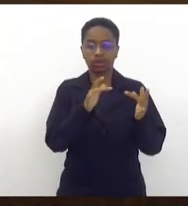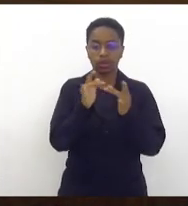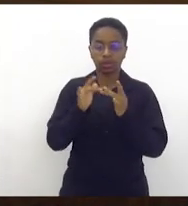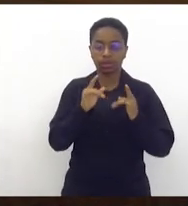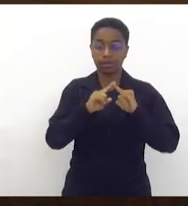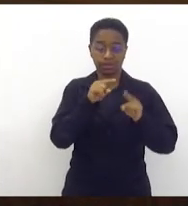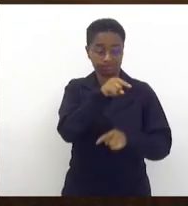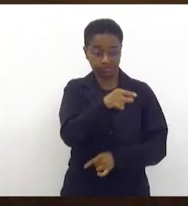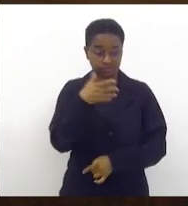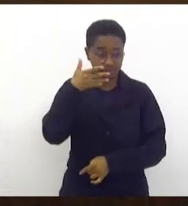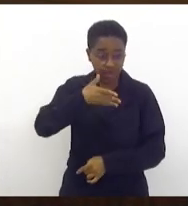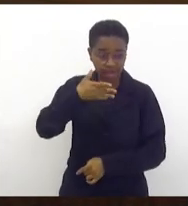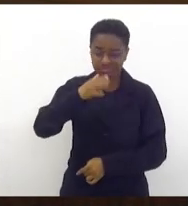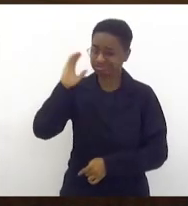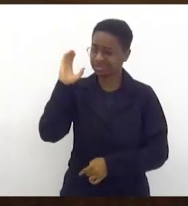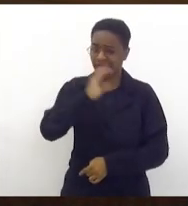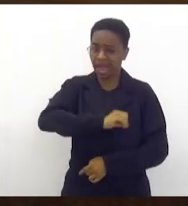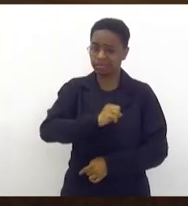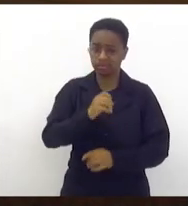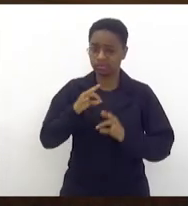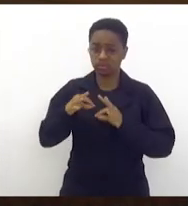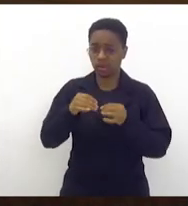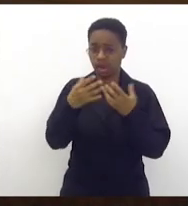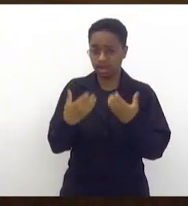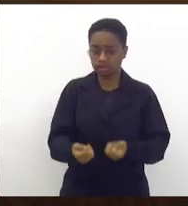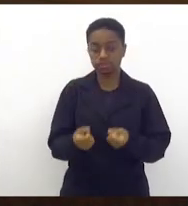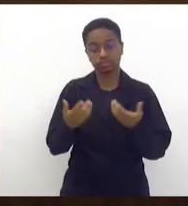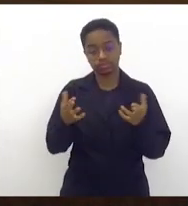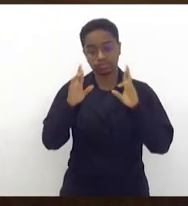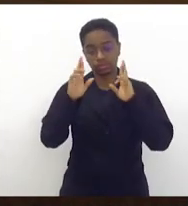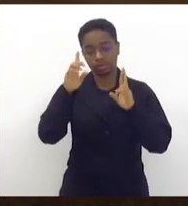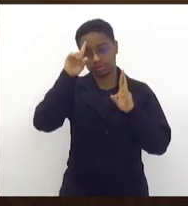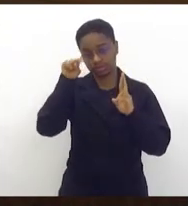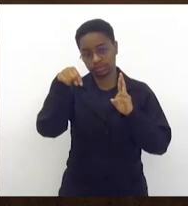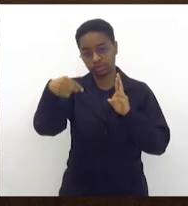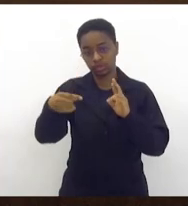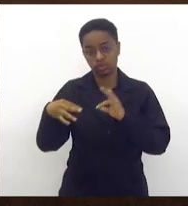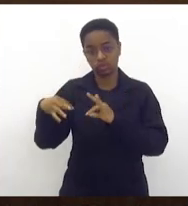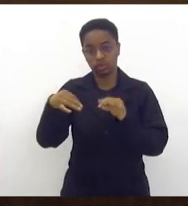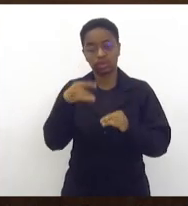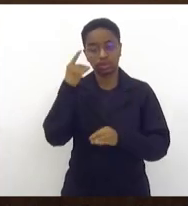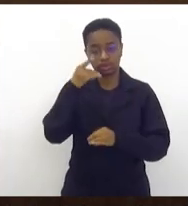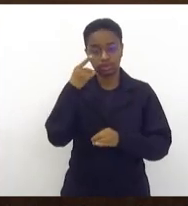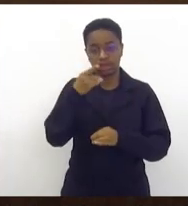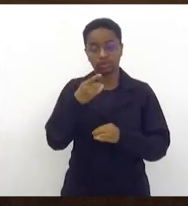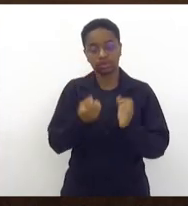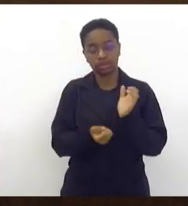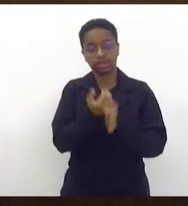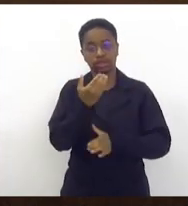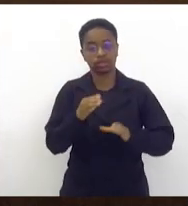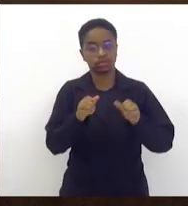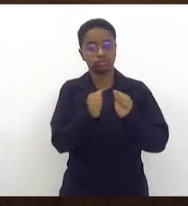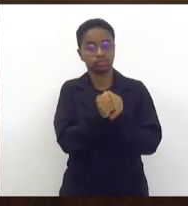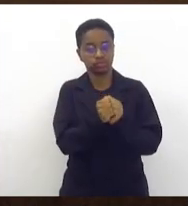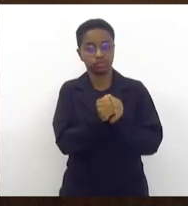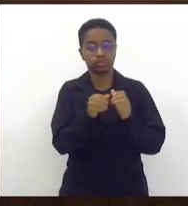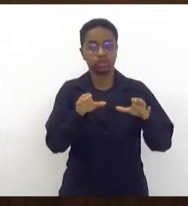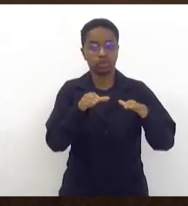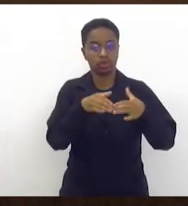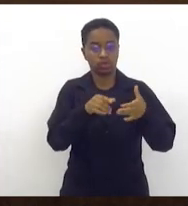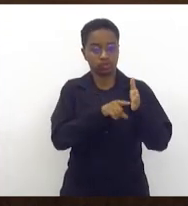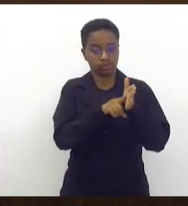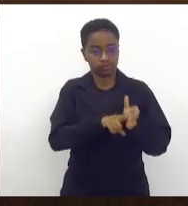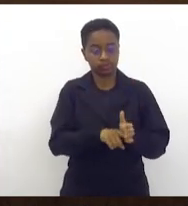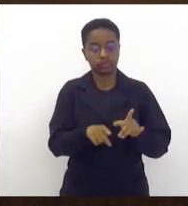de vossa excelência convence mais rápido para que todos os deputados na próxima semana façam a instalação da frente parlamentar e que possamos nos reunir